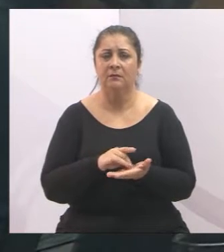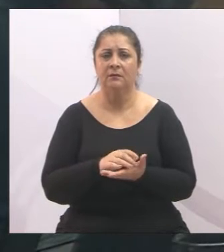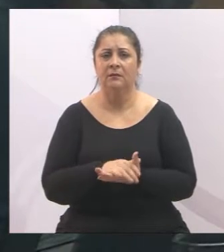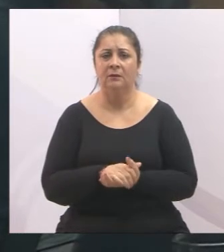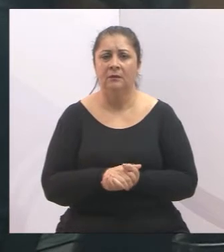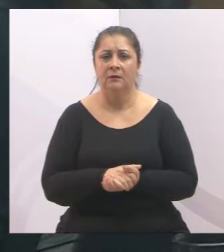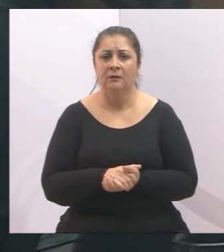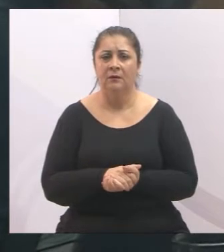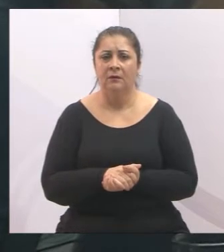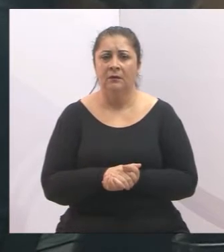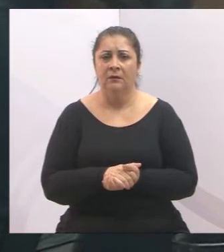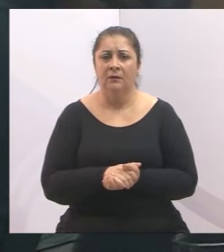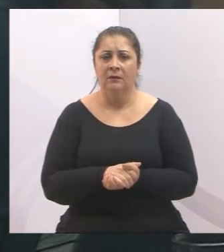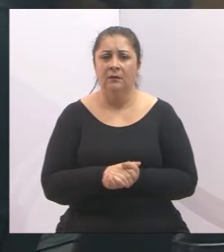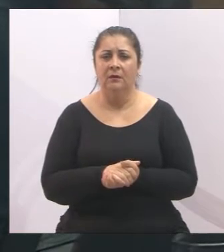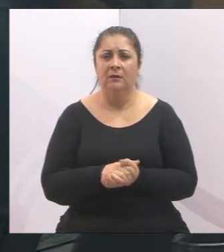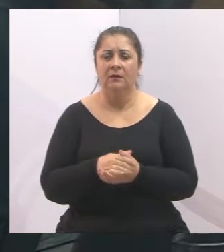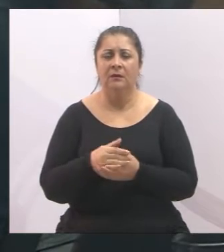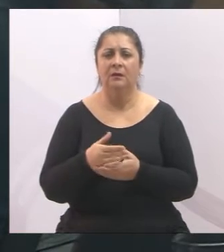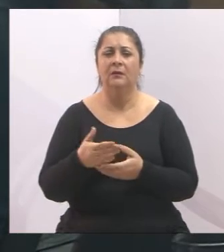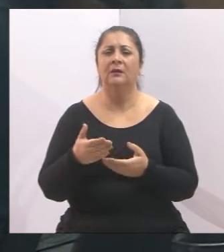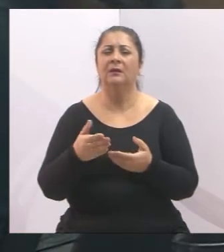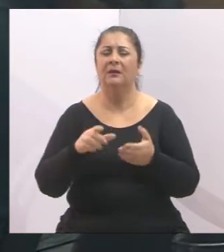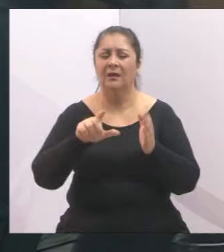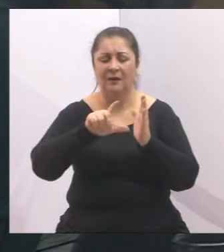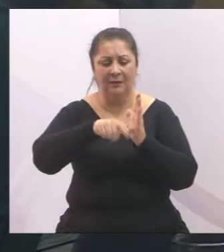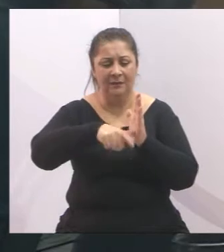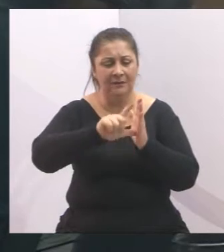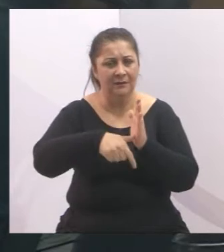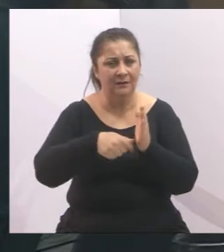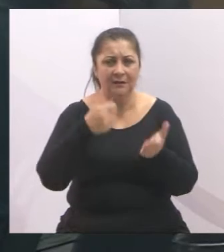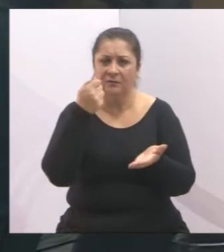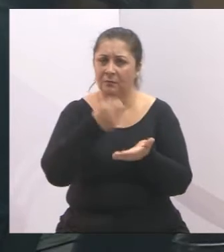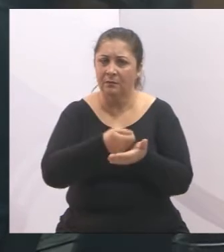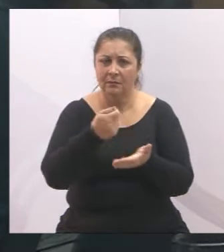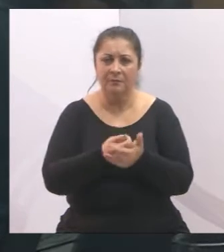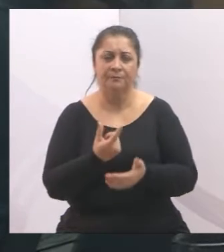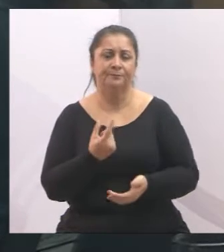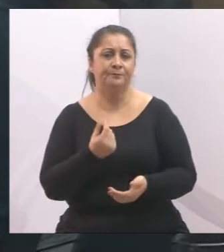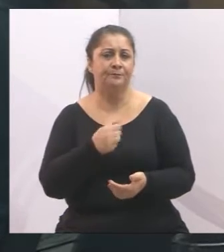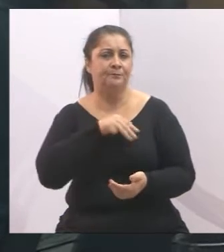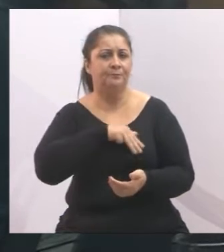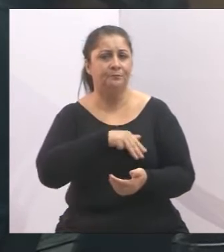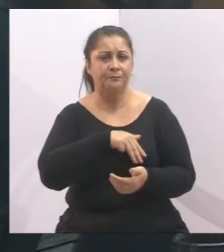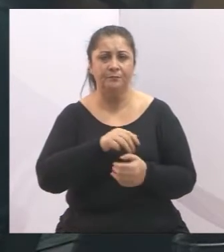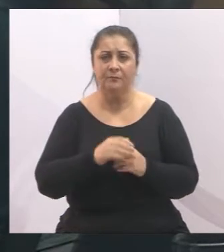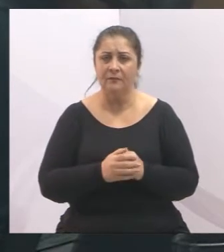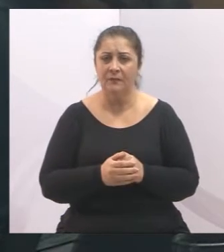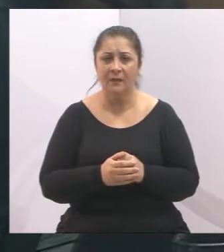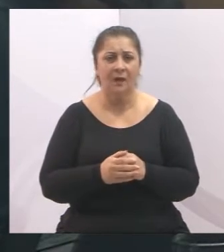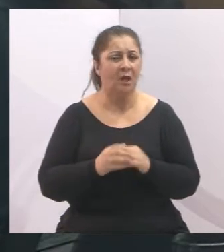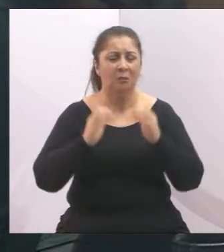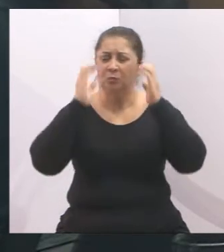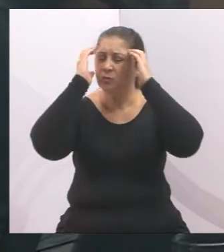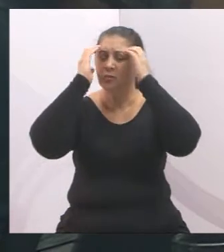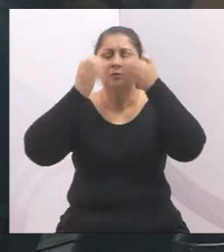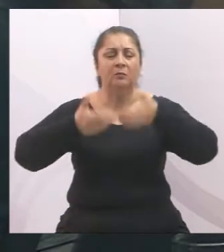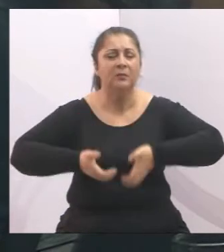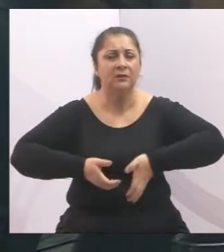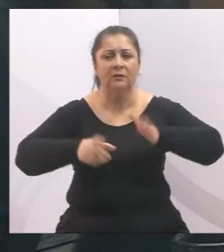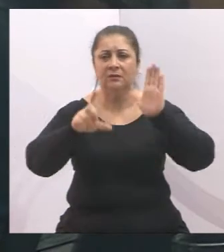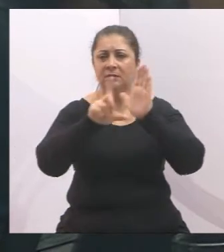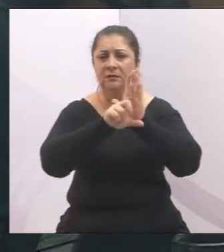há atraso nos direitos trabalhistas, há desrespeito às regras trabalhistas no que pertinem à